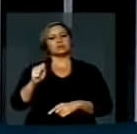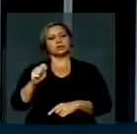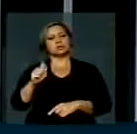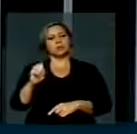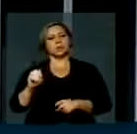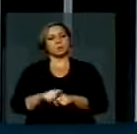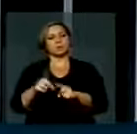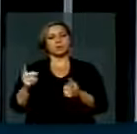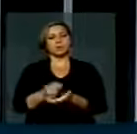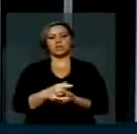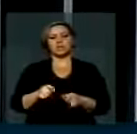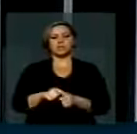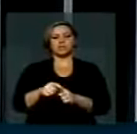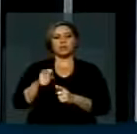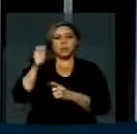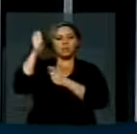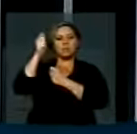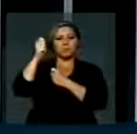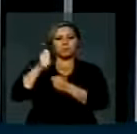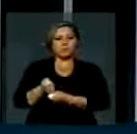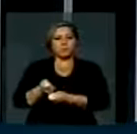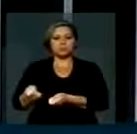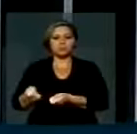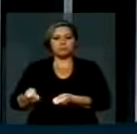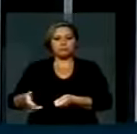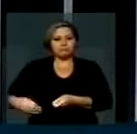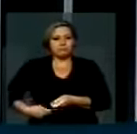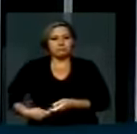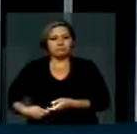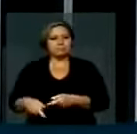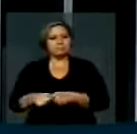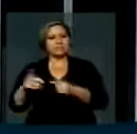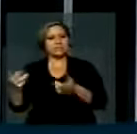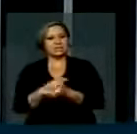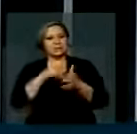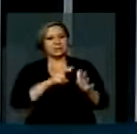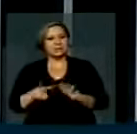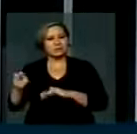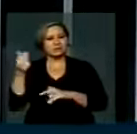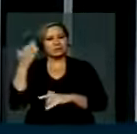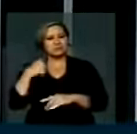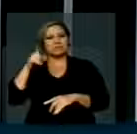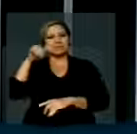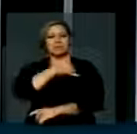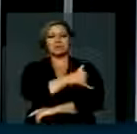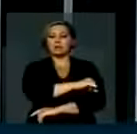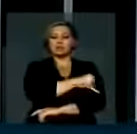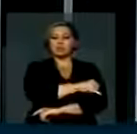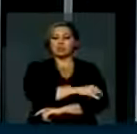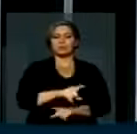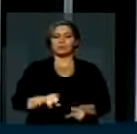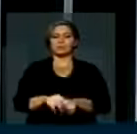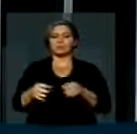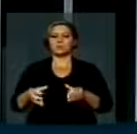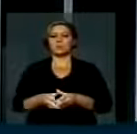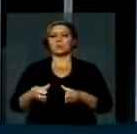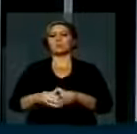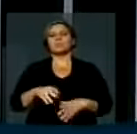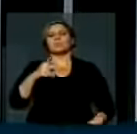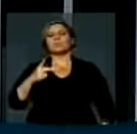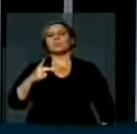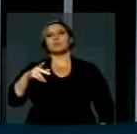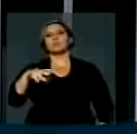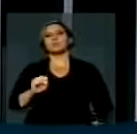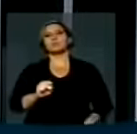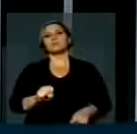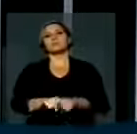covardemente por um rojão durante uma manifestação popular na semana passada no Rio de Janeiro, a bancada do PPS e a